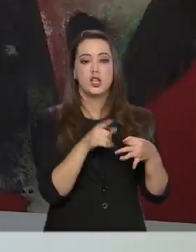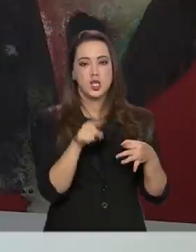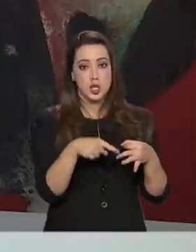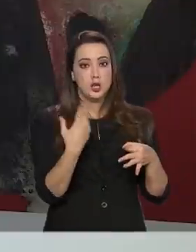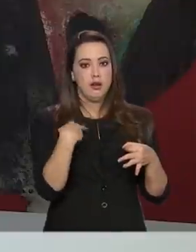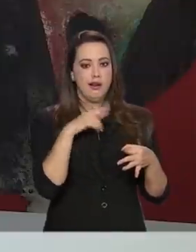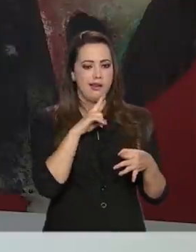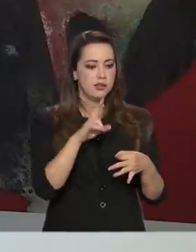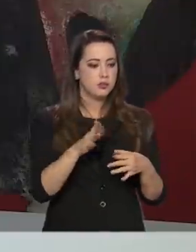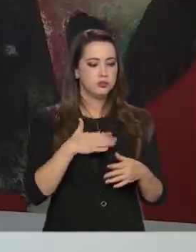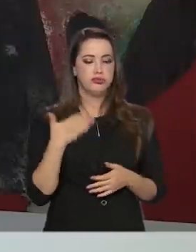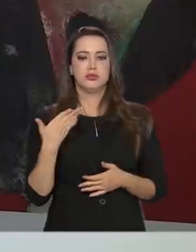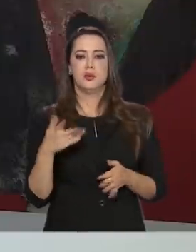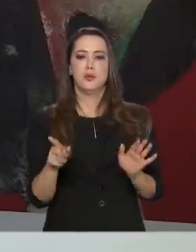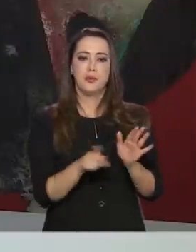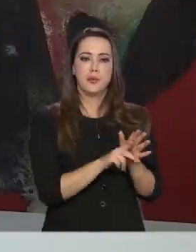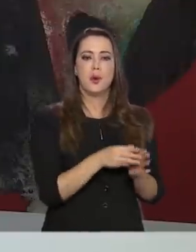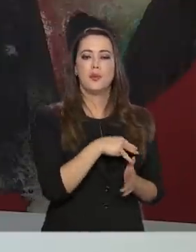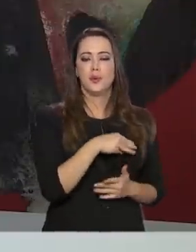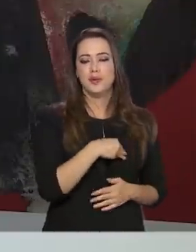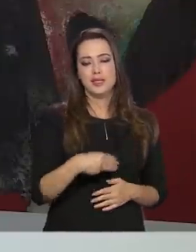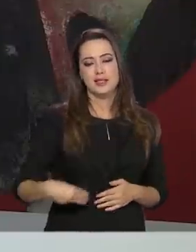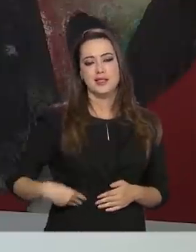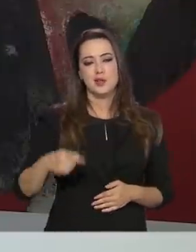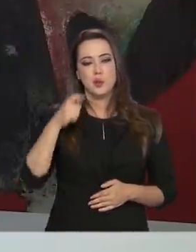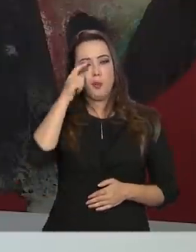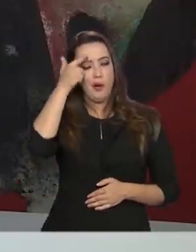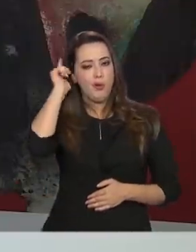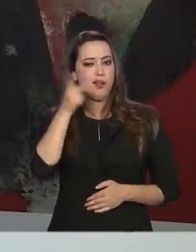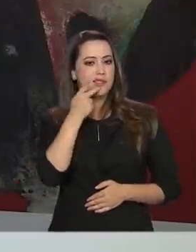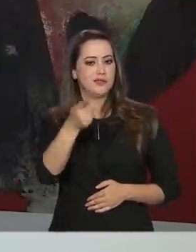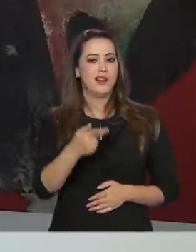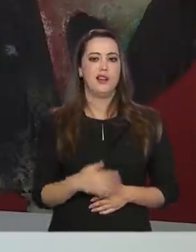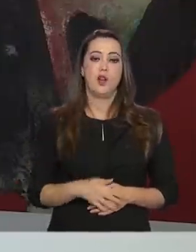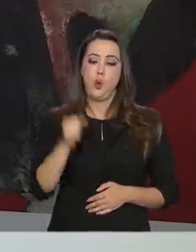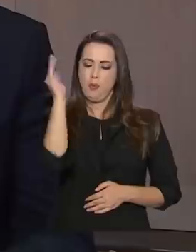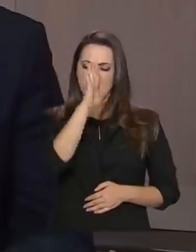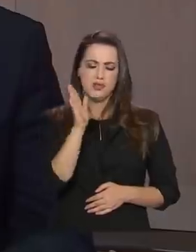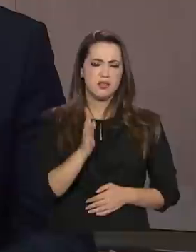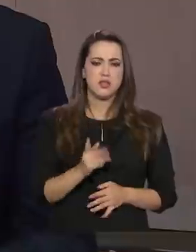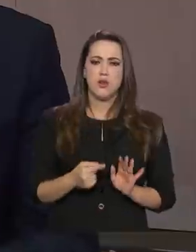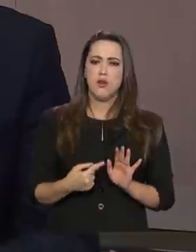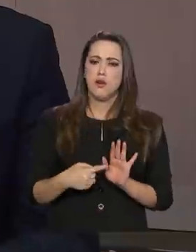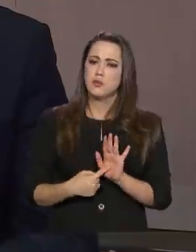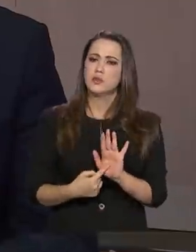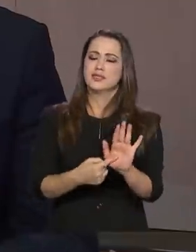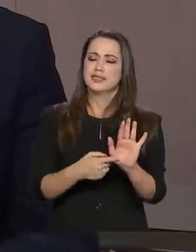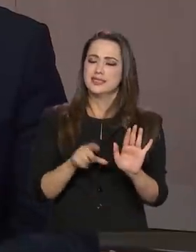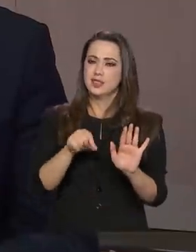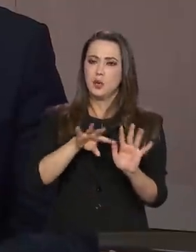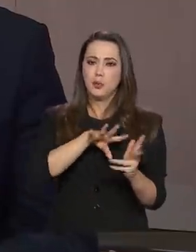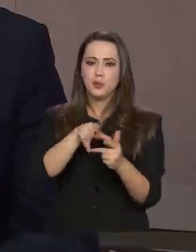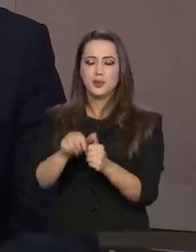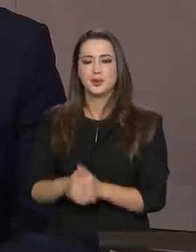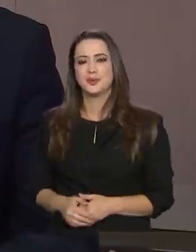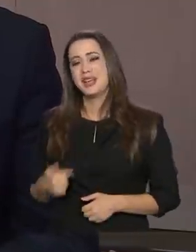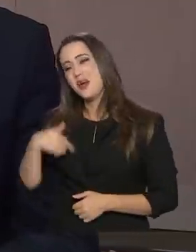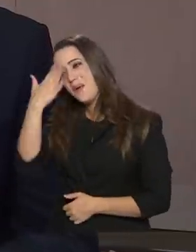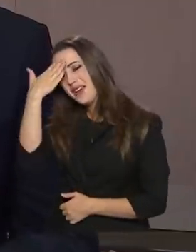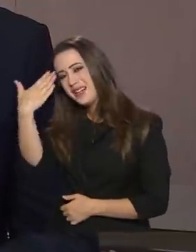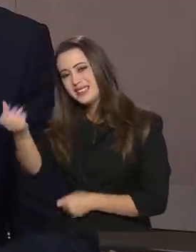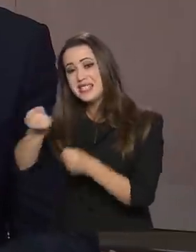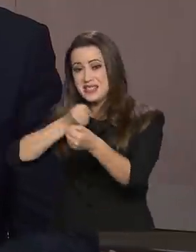surpreender. O próprio ministro Paulo Guedes diz isso. O Brasil vai surpreender o mundo nessa retomada. Subsecretário, muito obrigado pela